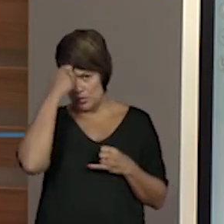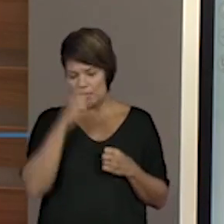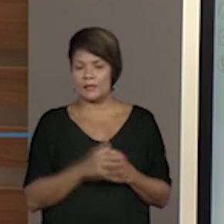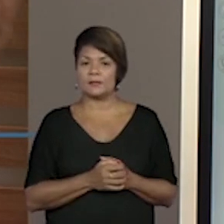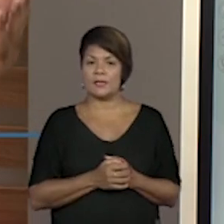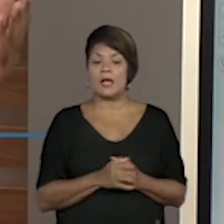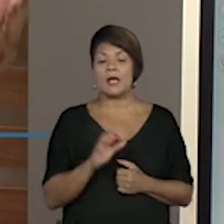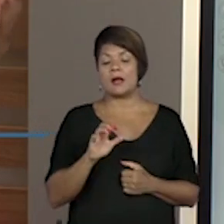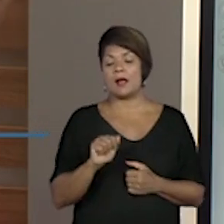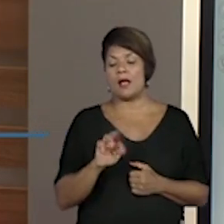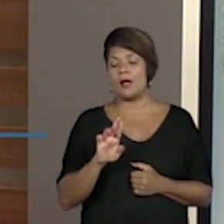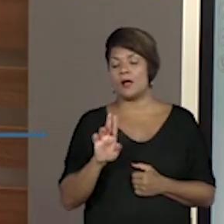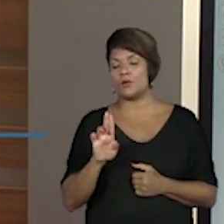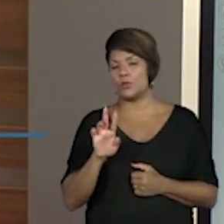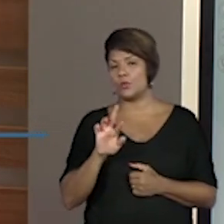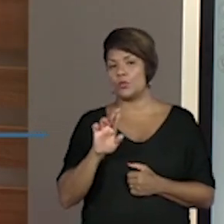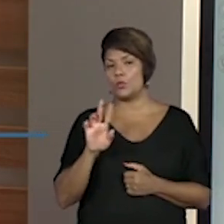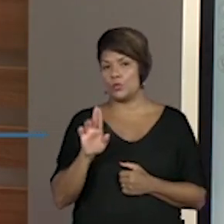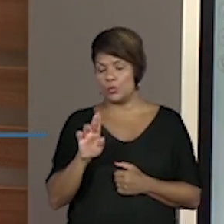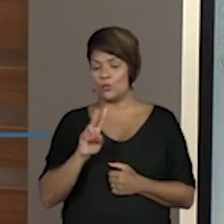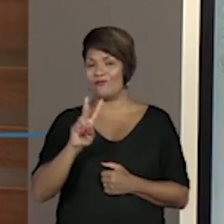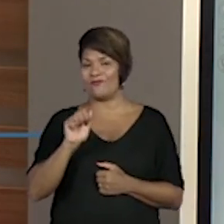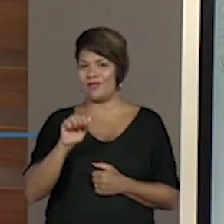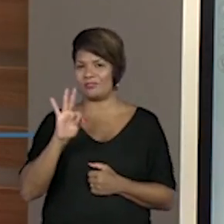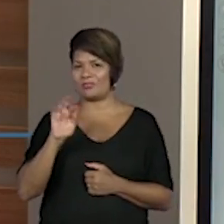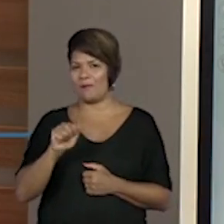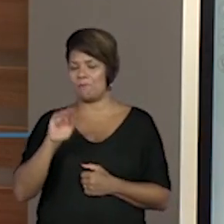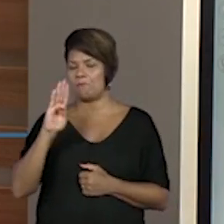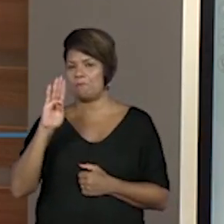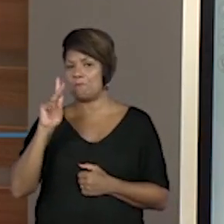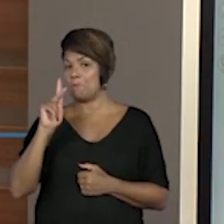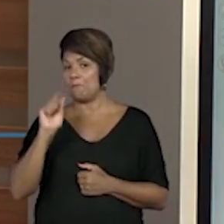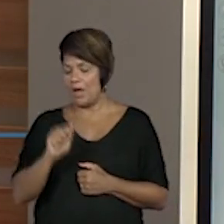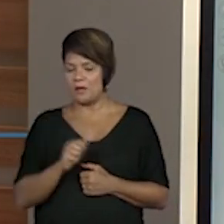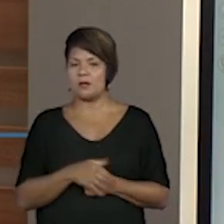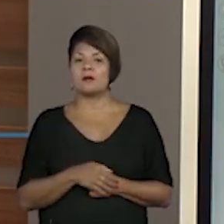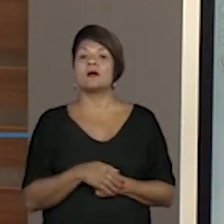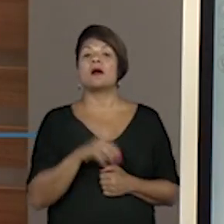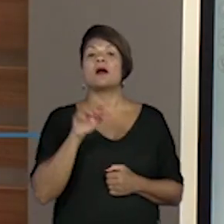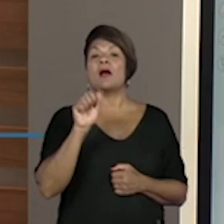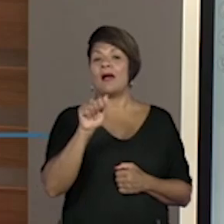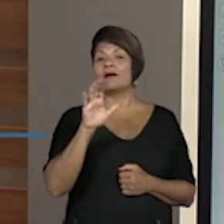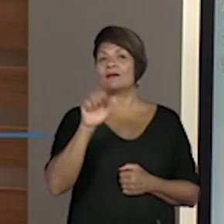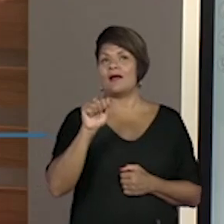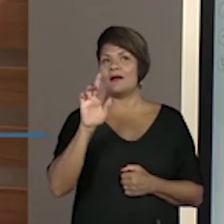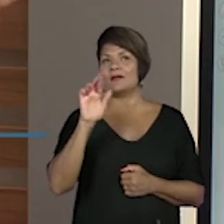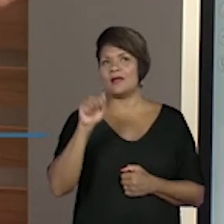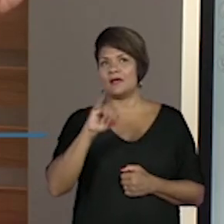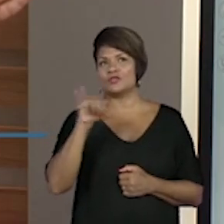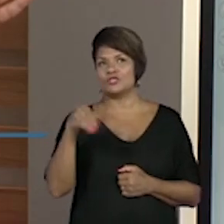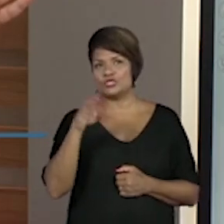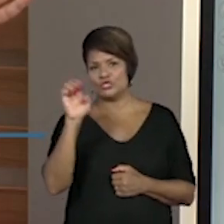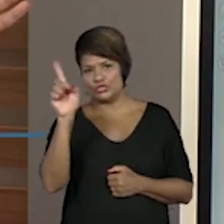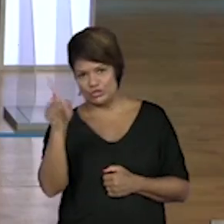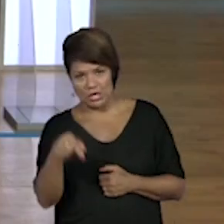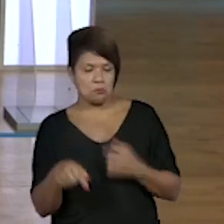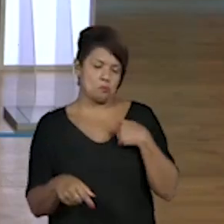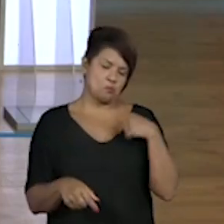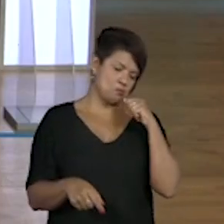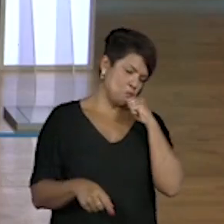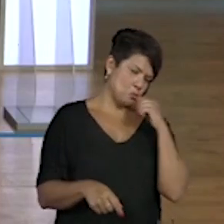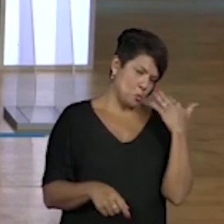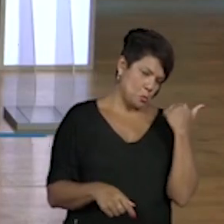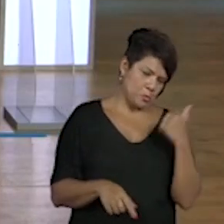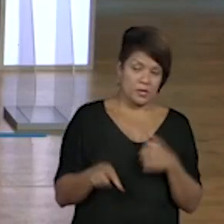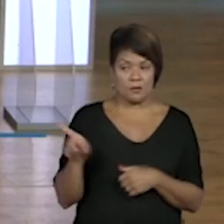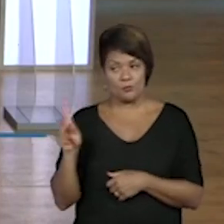caruru, o vatapá, o acarajé. O acarajé que eu nunca comi, mas a professora já comeu. E